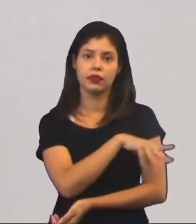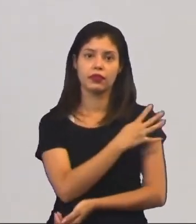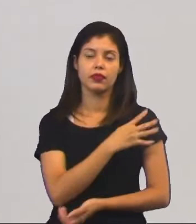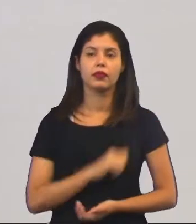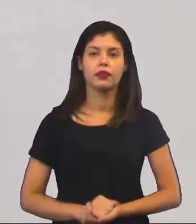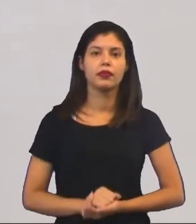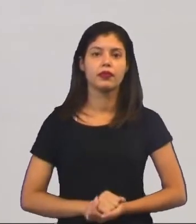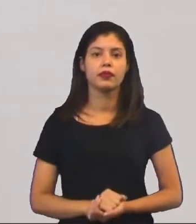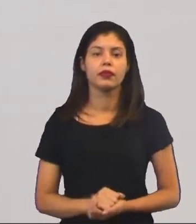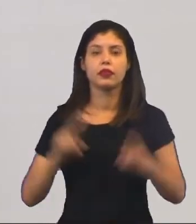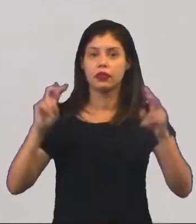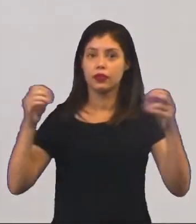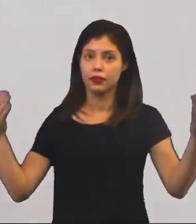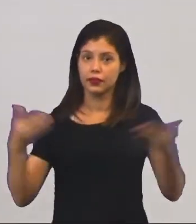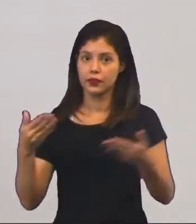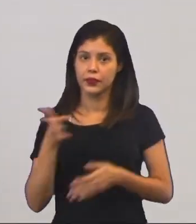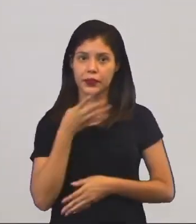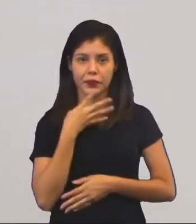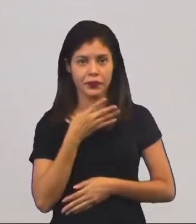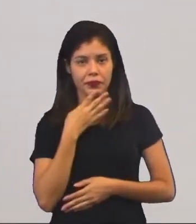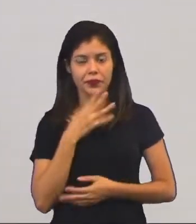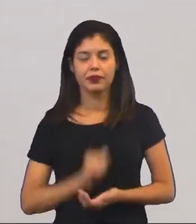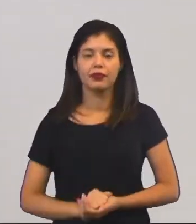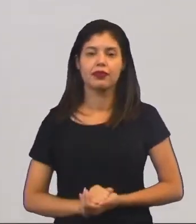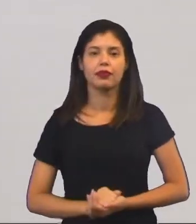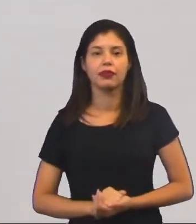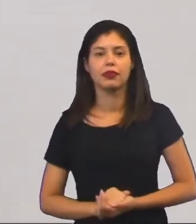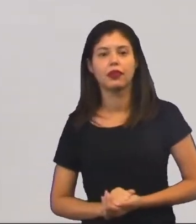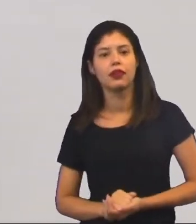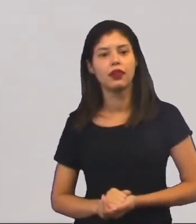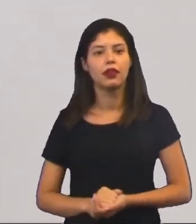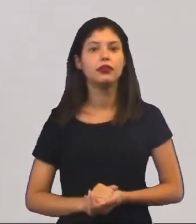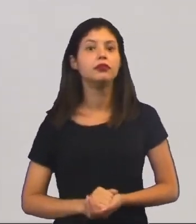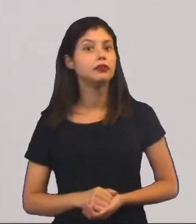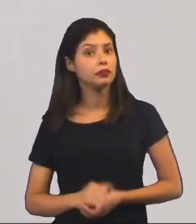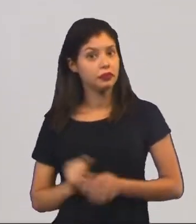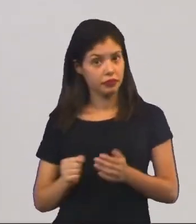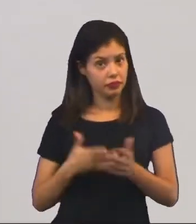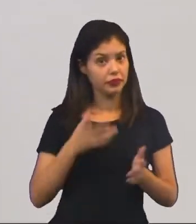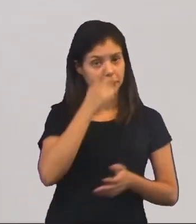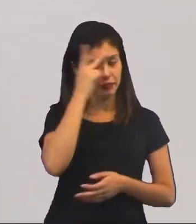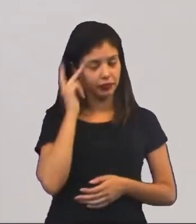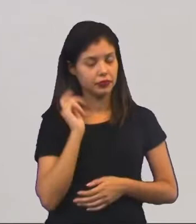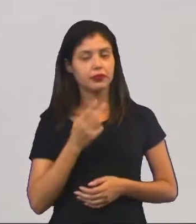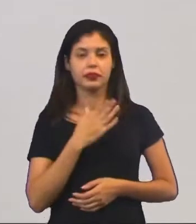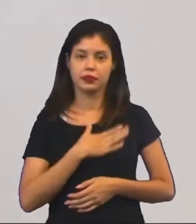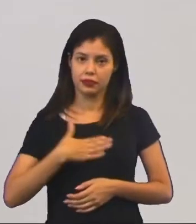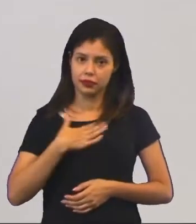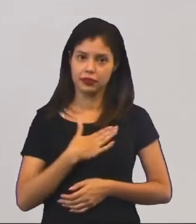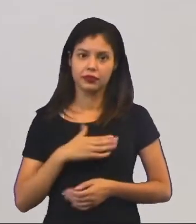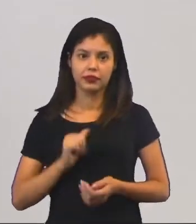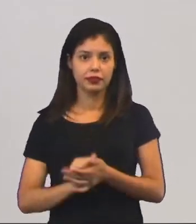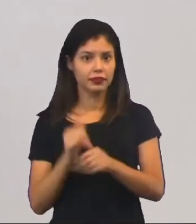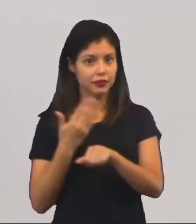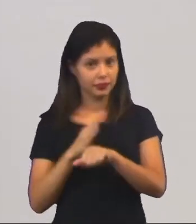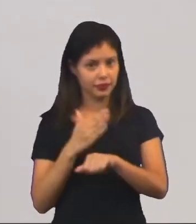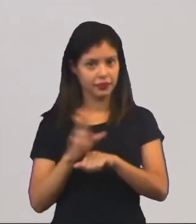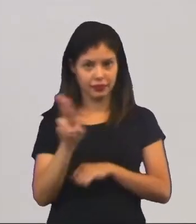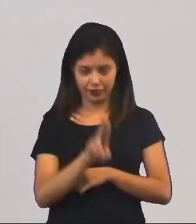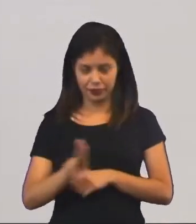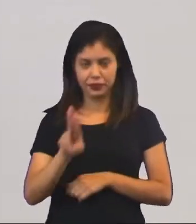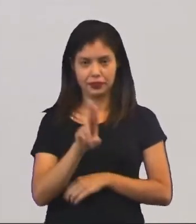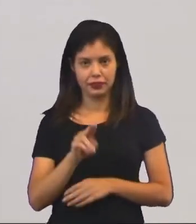Ensino Fundamental. E o nosso tema é bastante sugestivo, muita gente inclusive gosta disso aí, porque na prática